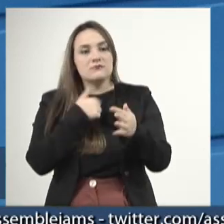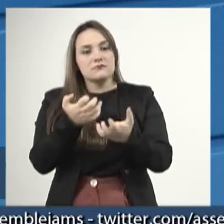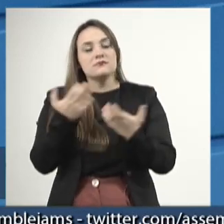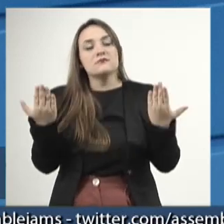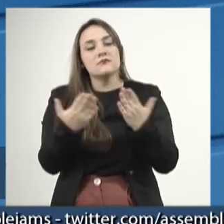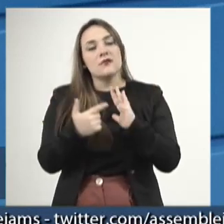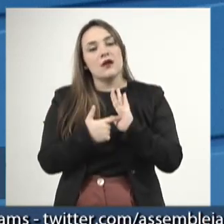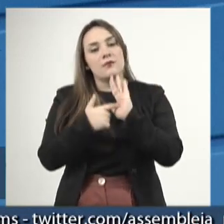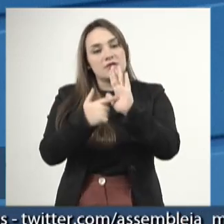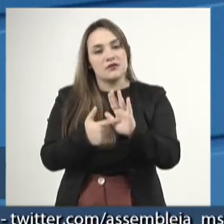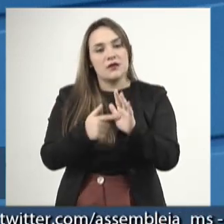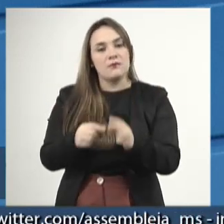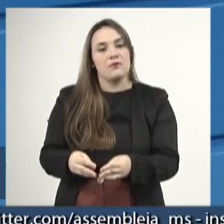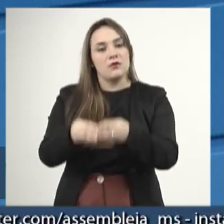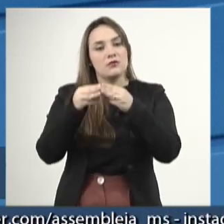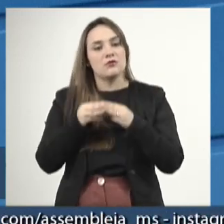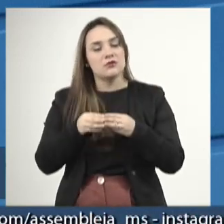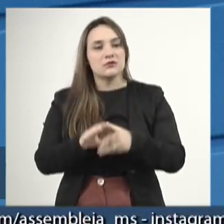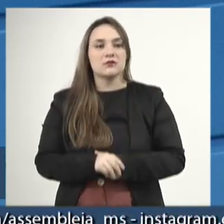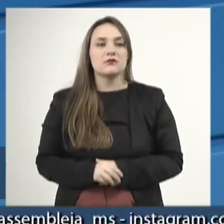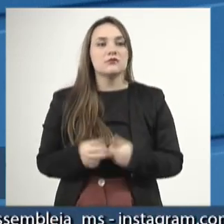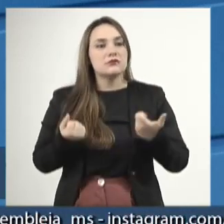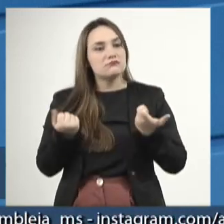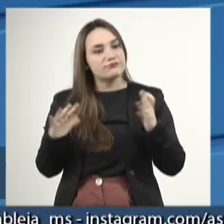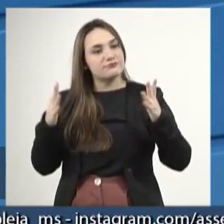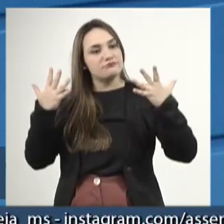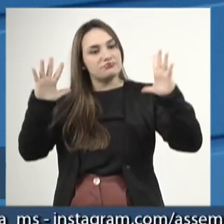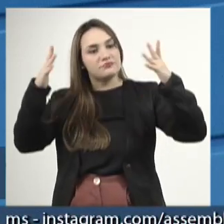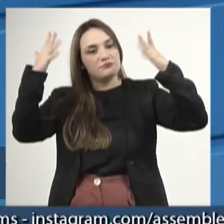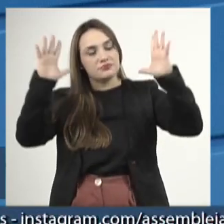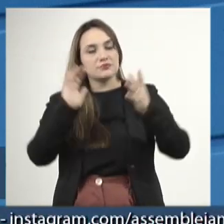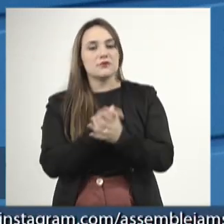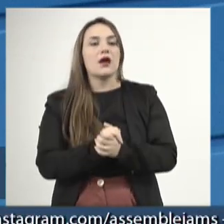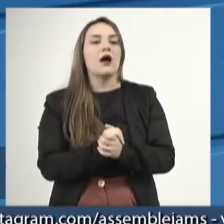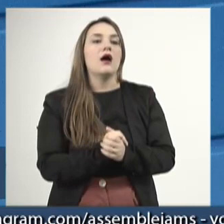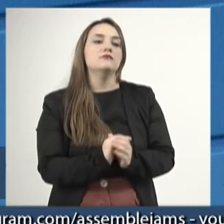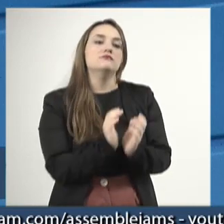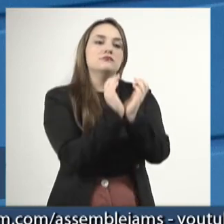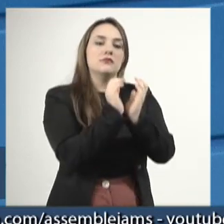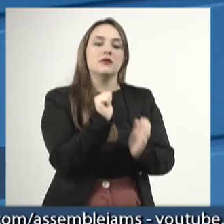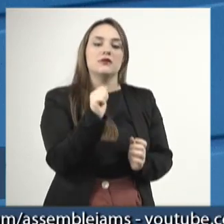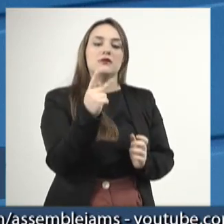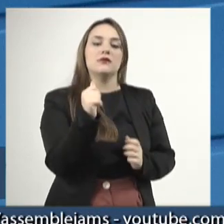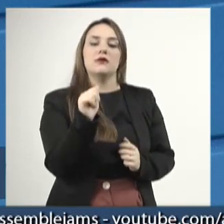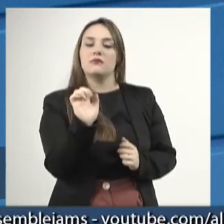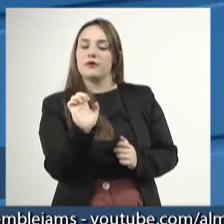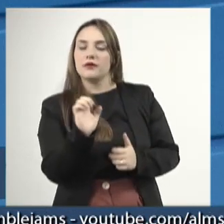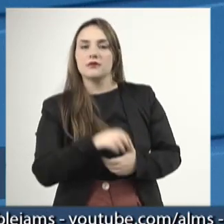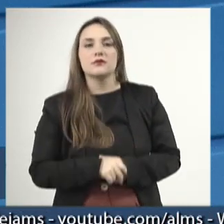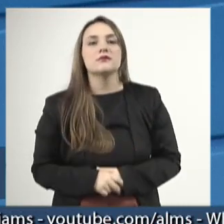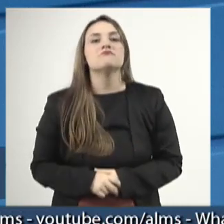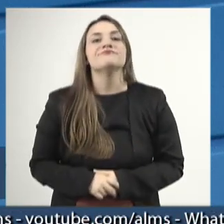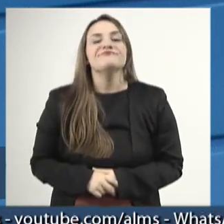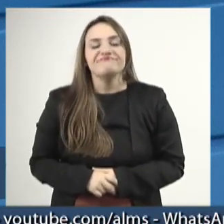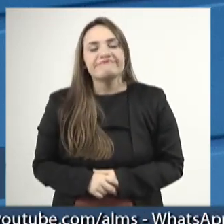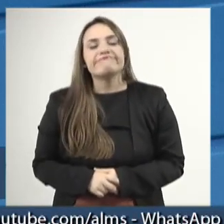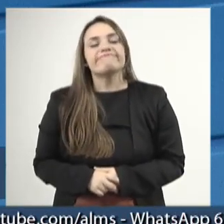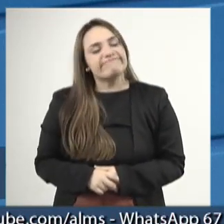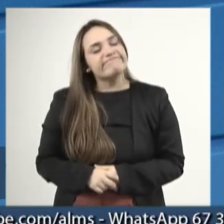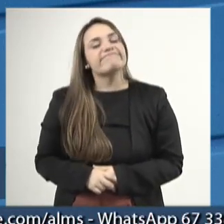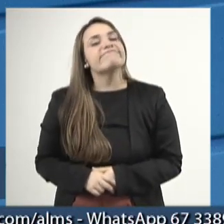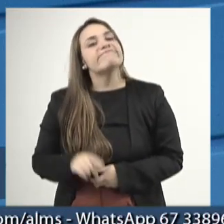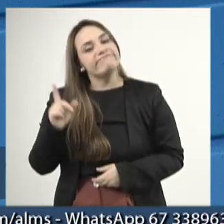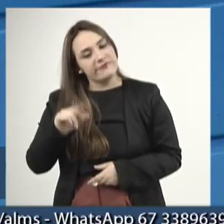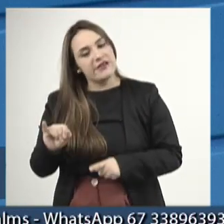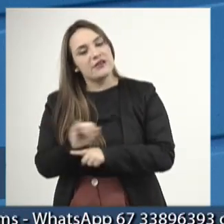uma moção de aplauso à APAI que, na verdade, tem sido realmente um